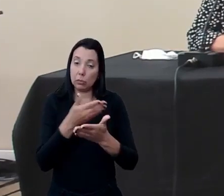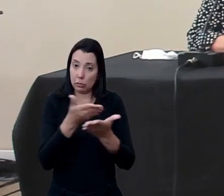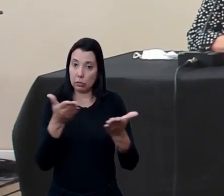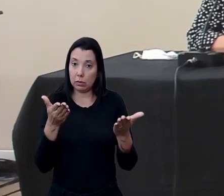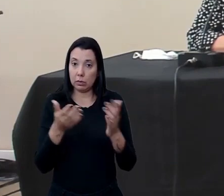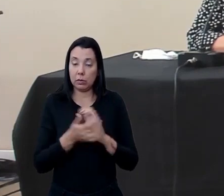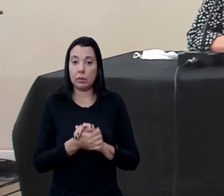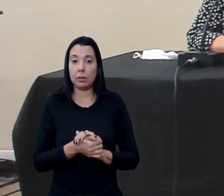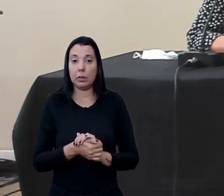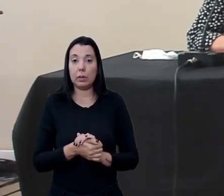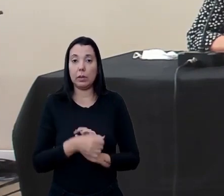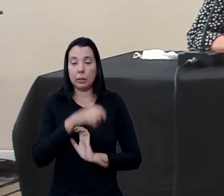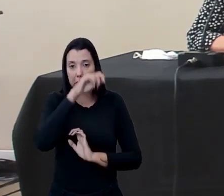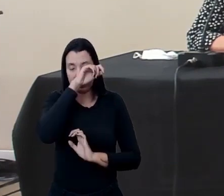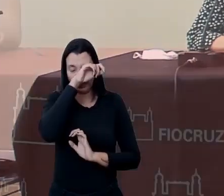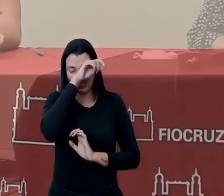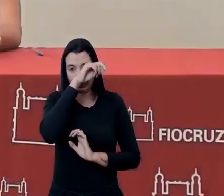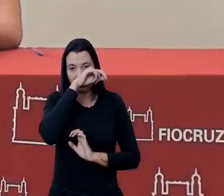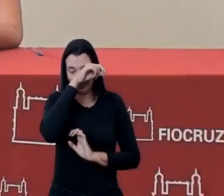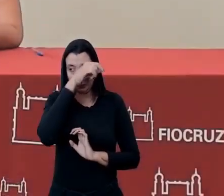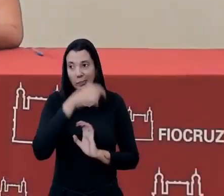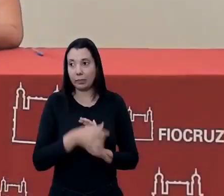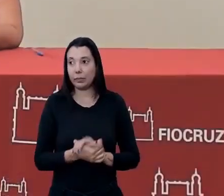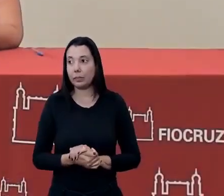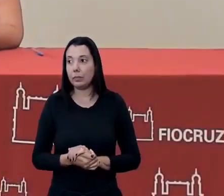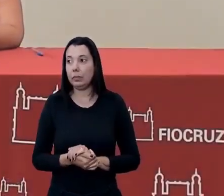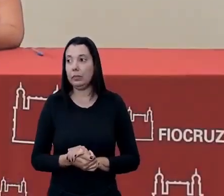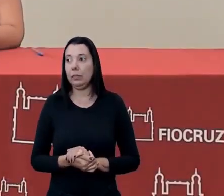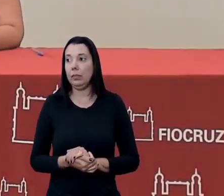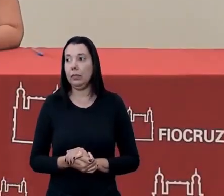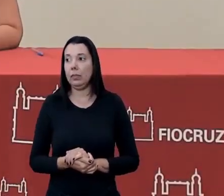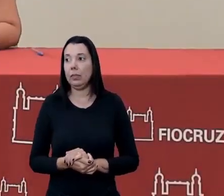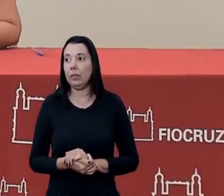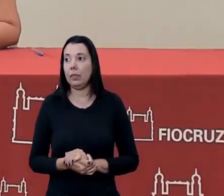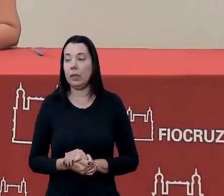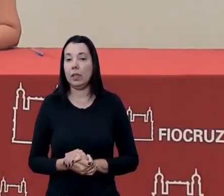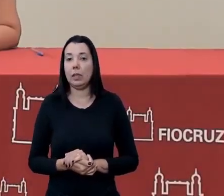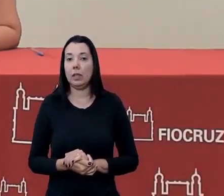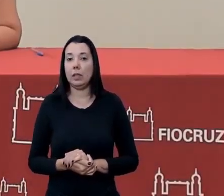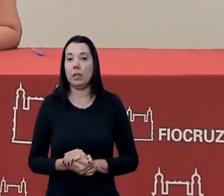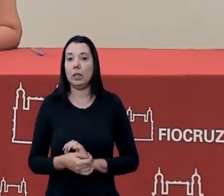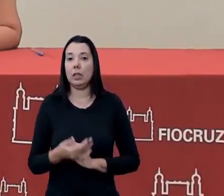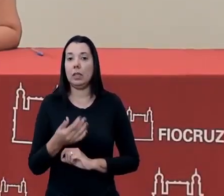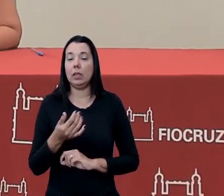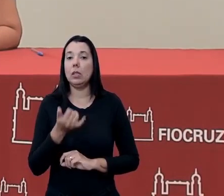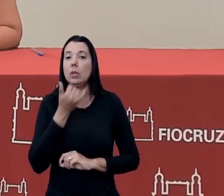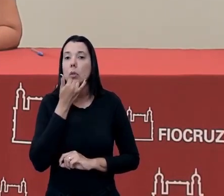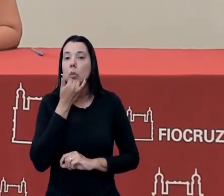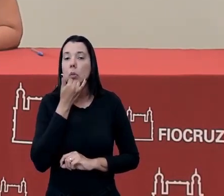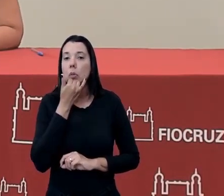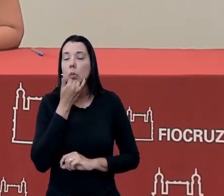vocês teve alguma resposta no chat o Wagner o Wagner